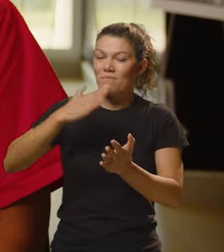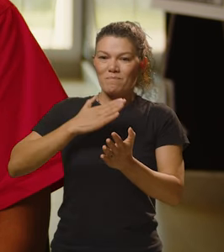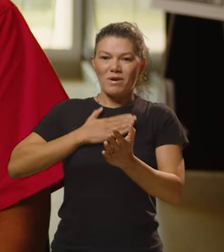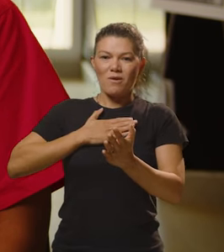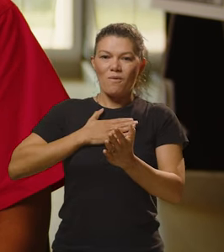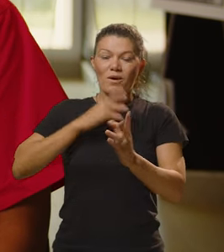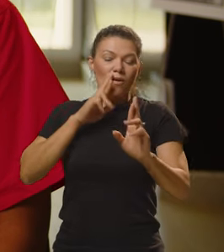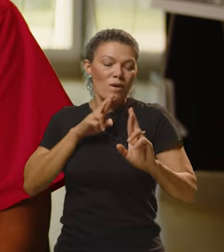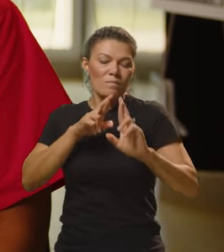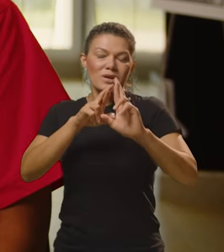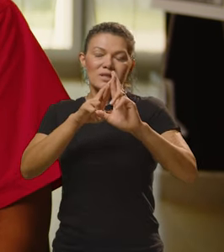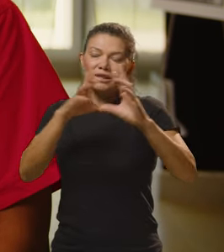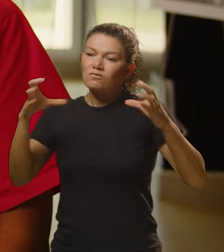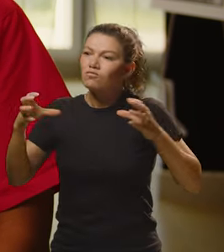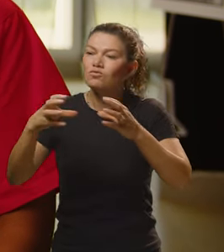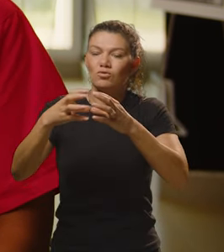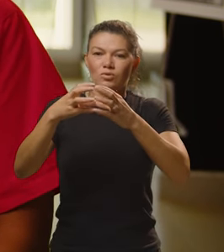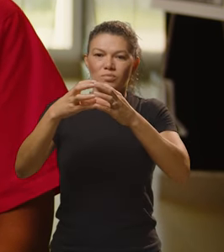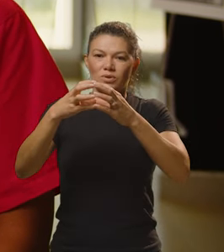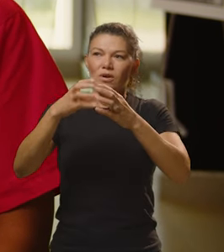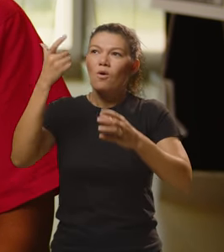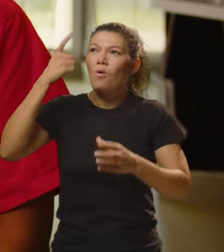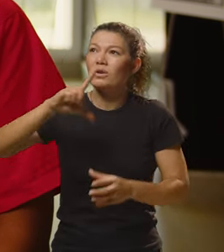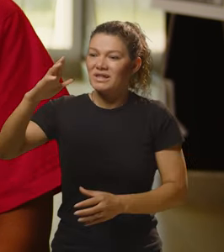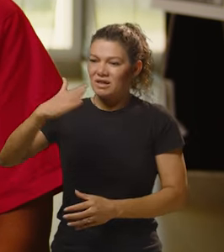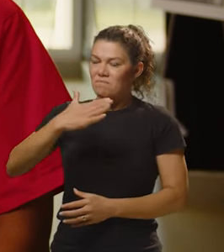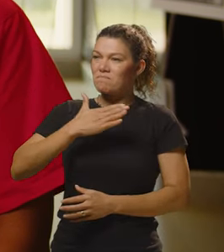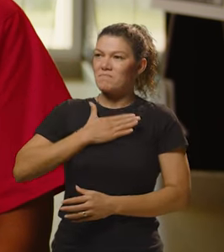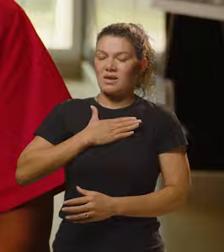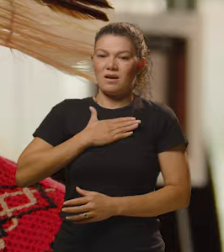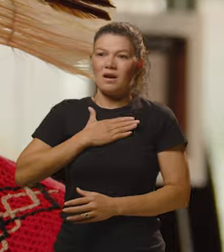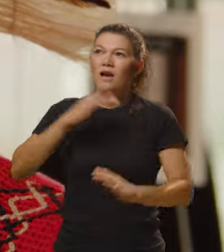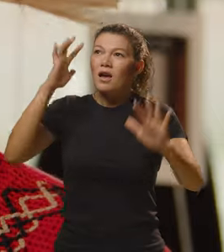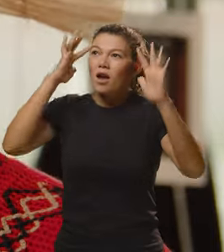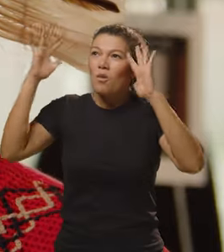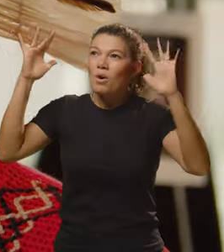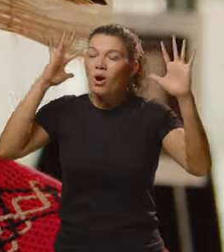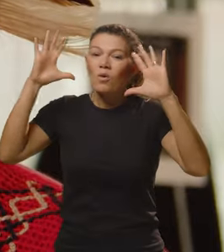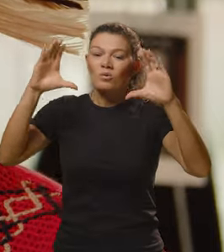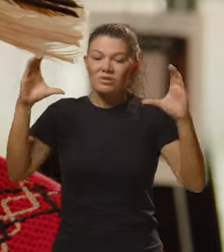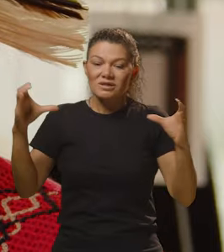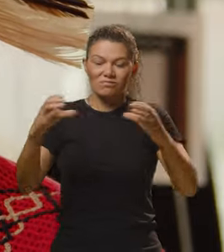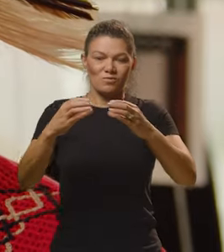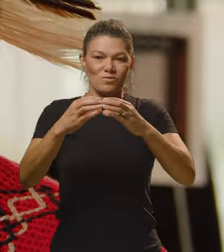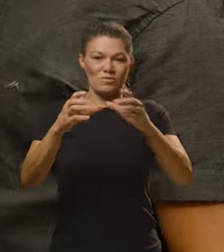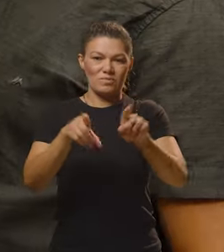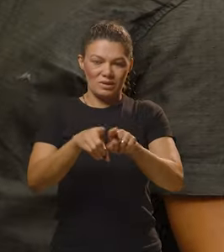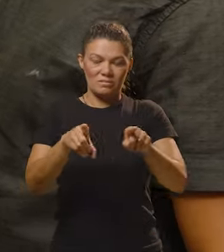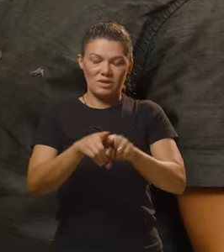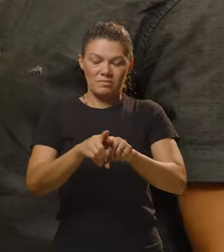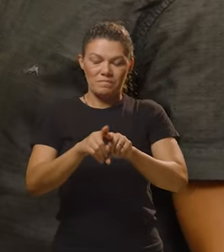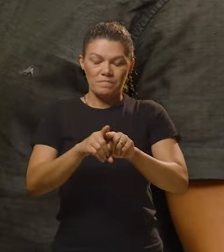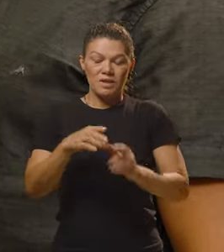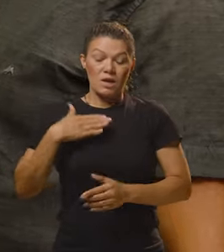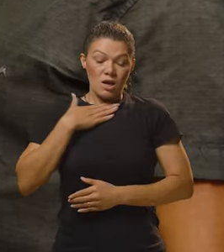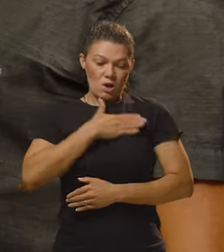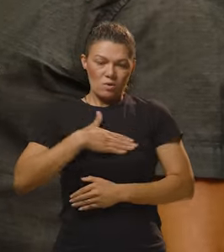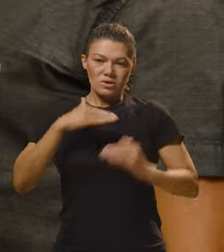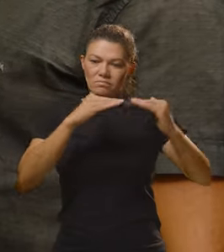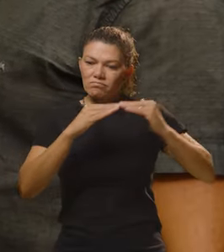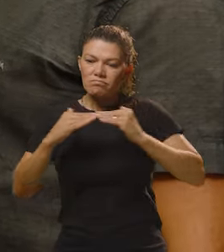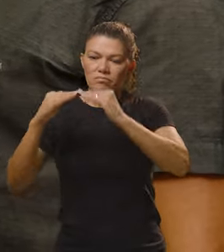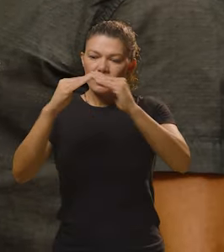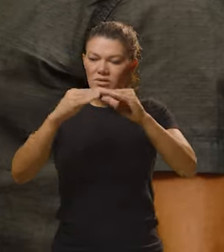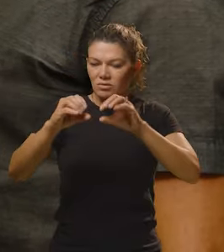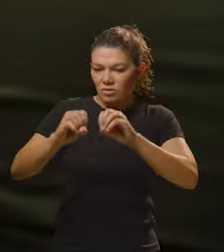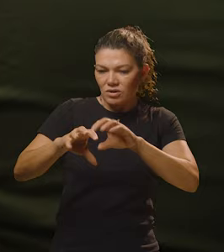Ele é um sonho coletivo. Ele não é só uma conquista minha, ele é uma conquista coletiva. Eu gostaria muito que o padrão